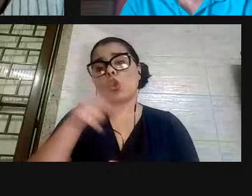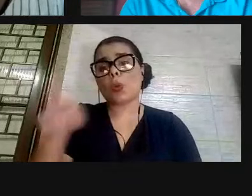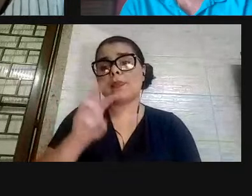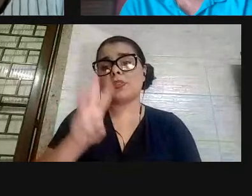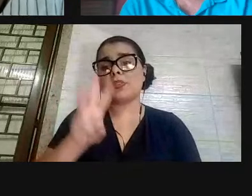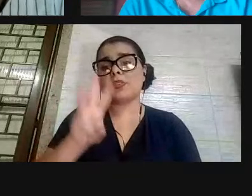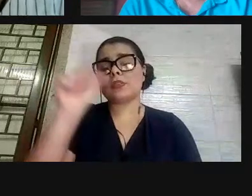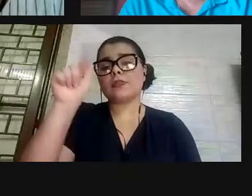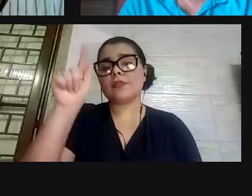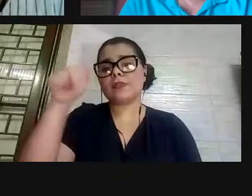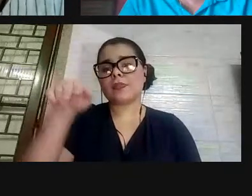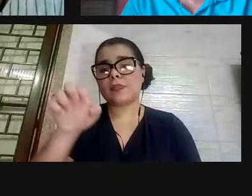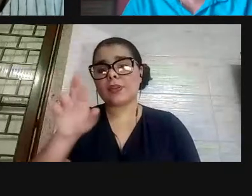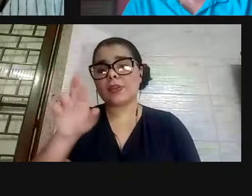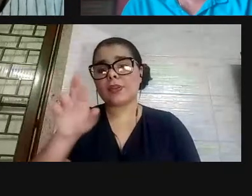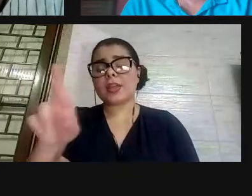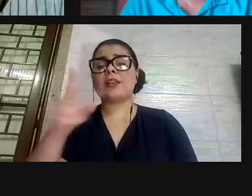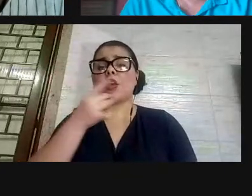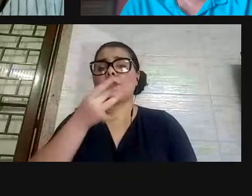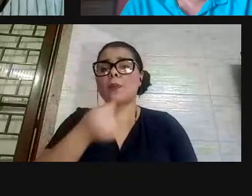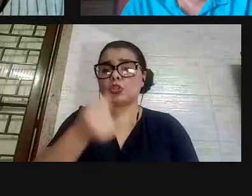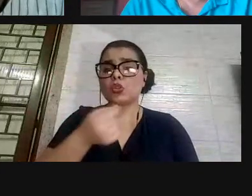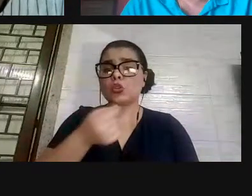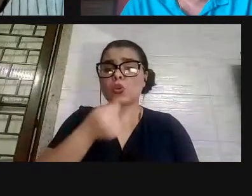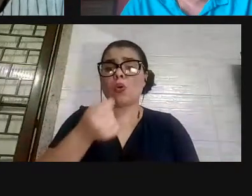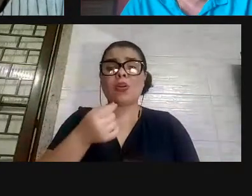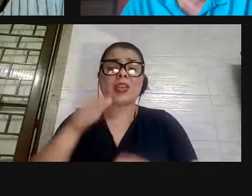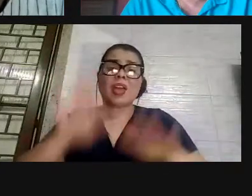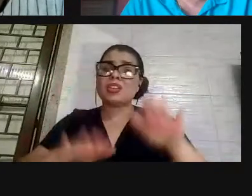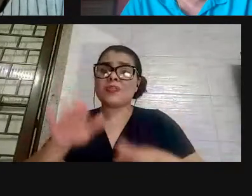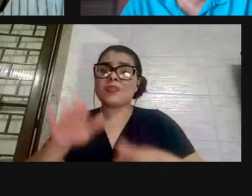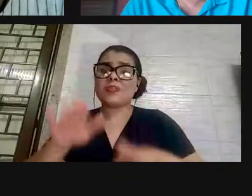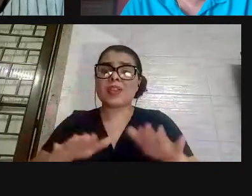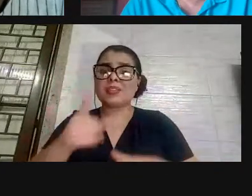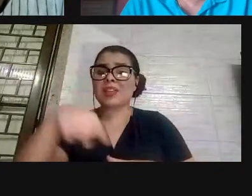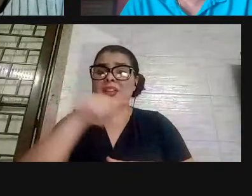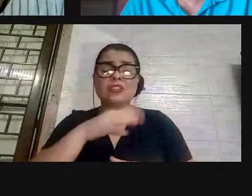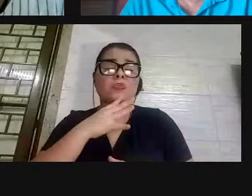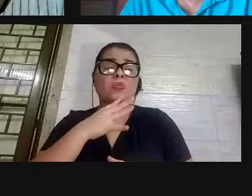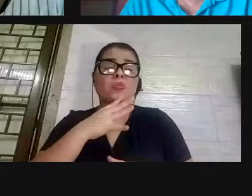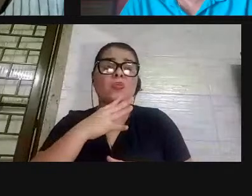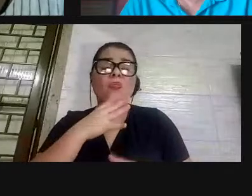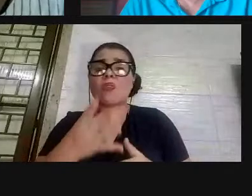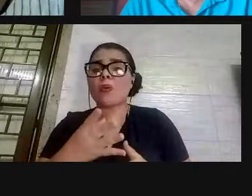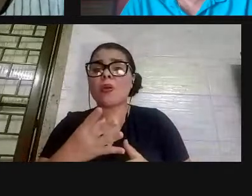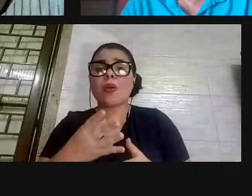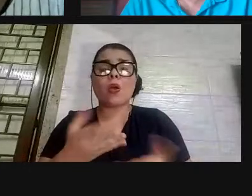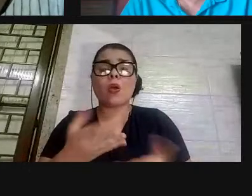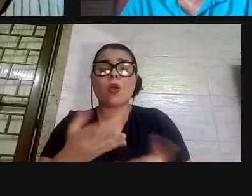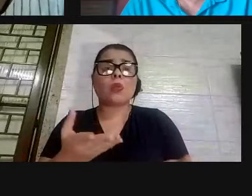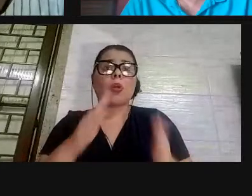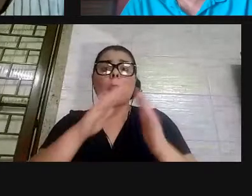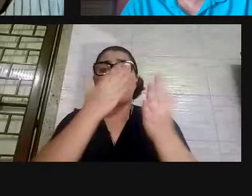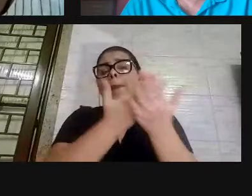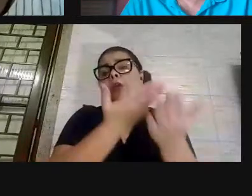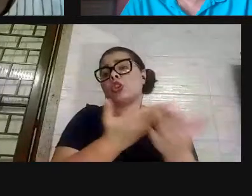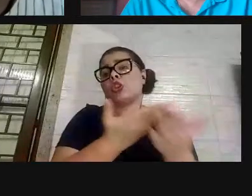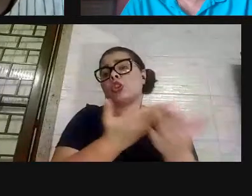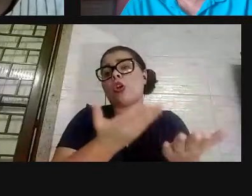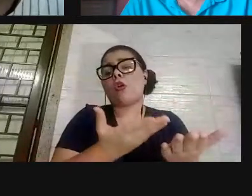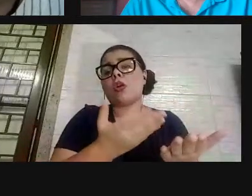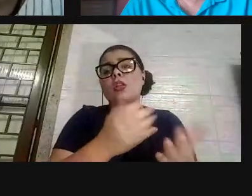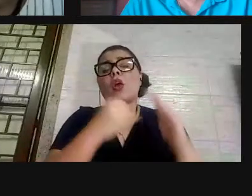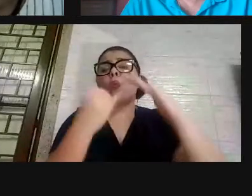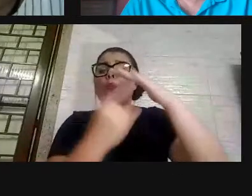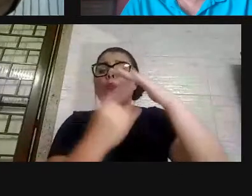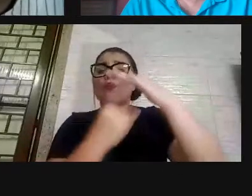chegou a comentar, que muitos deles, às vezes, não tem nenhum conhecimento do que seja, do que seja uma escola pública, um instituto